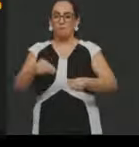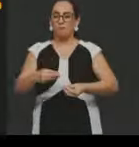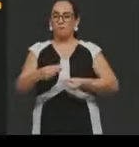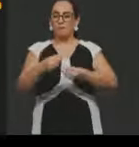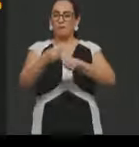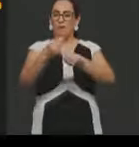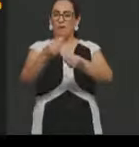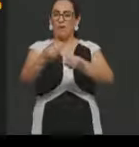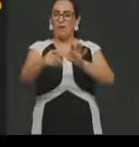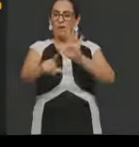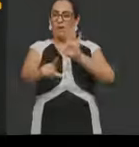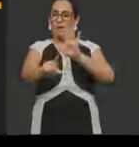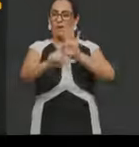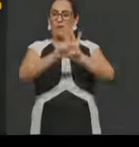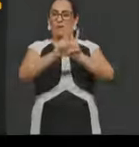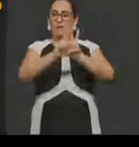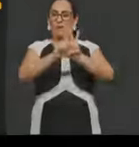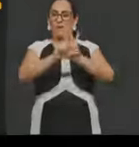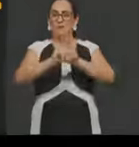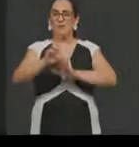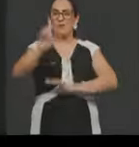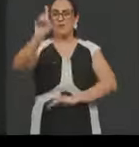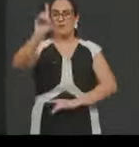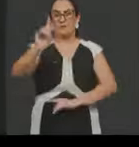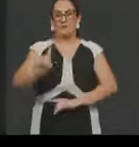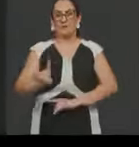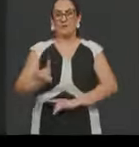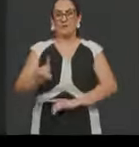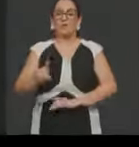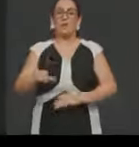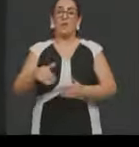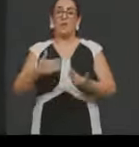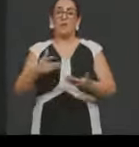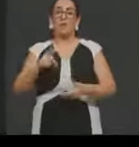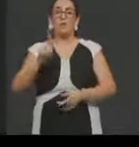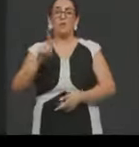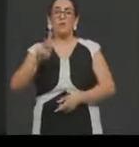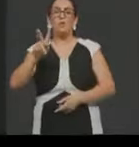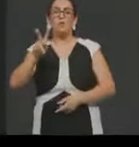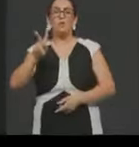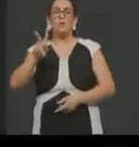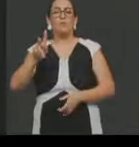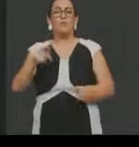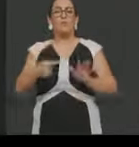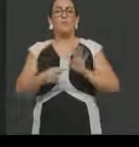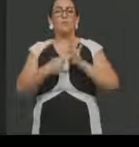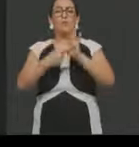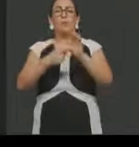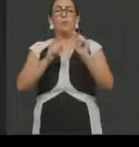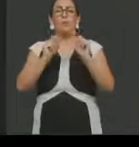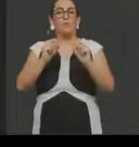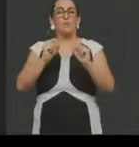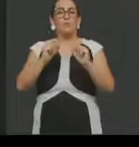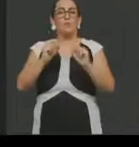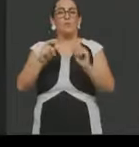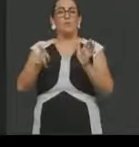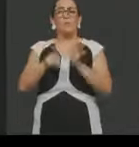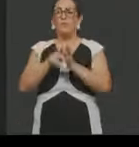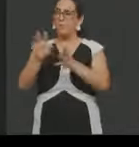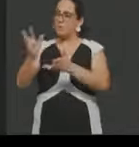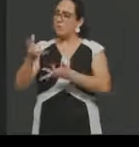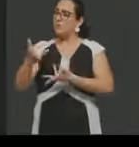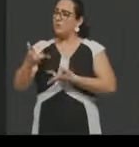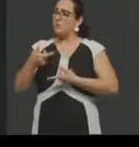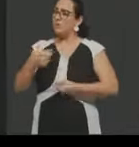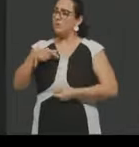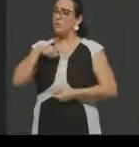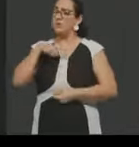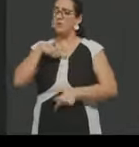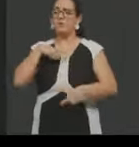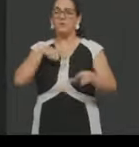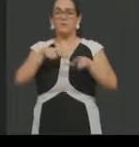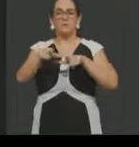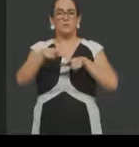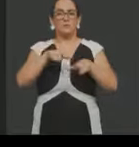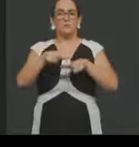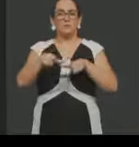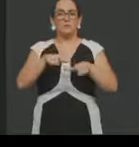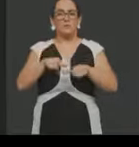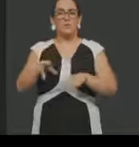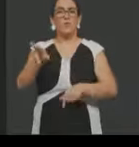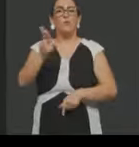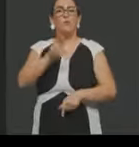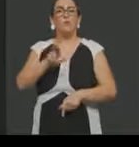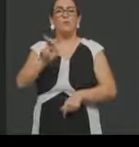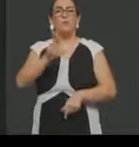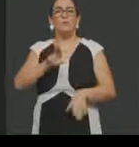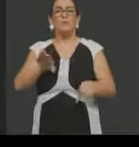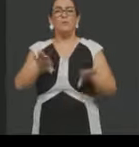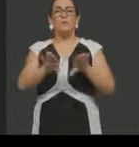legalizar esses direitos, Getúlio Vargas, ele responde a uma demanda muito grande dos trabalhadores, né. Mas ele utiliza isso também como uma maneira, o